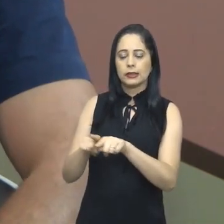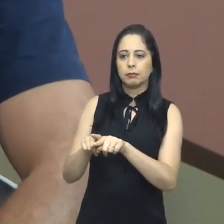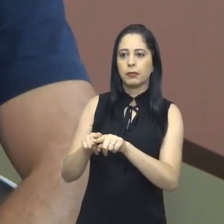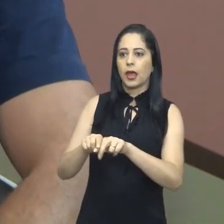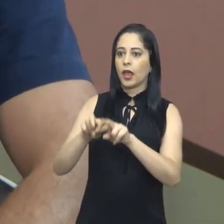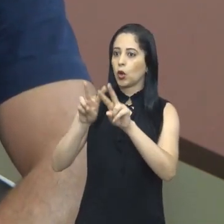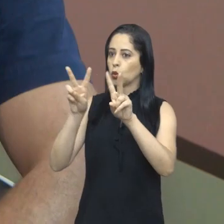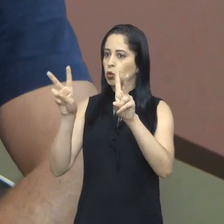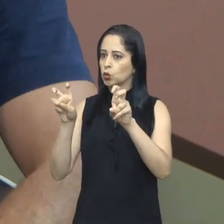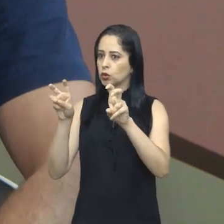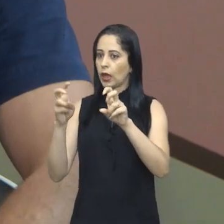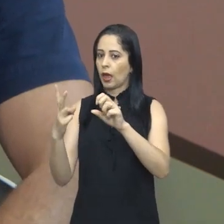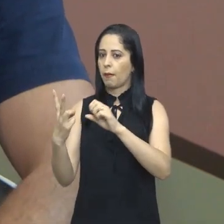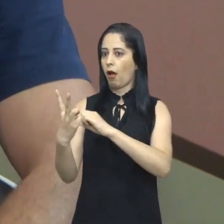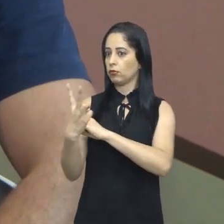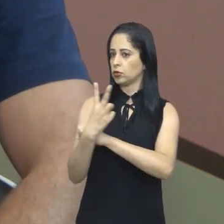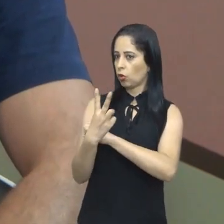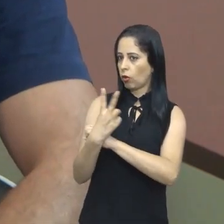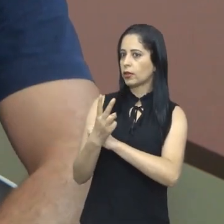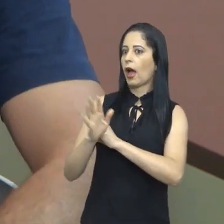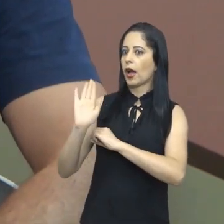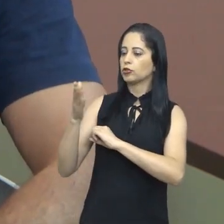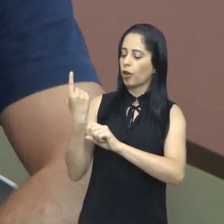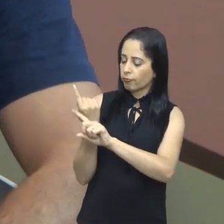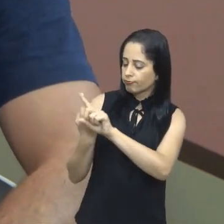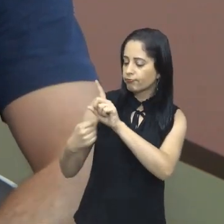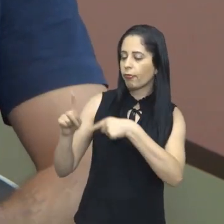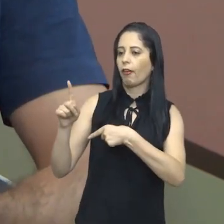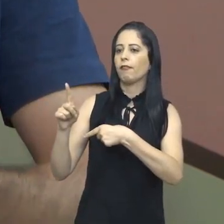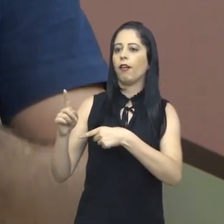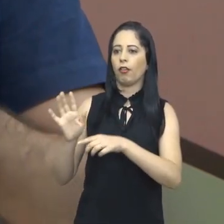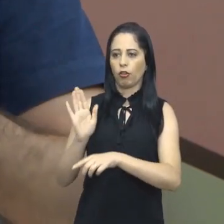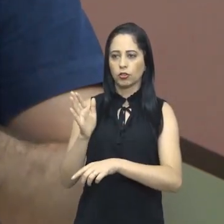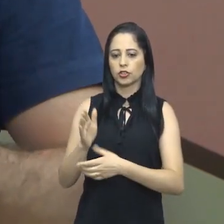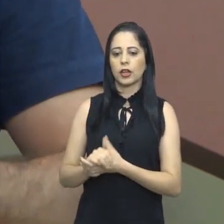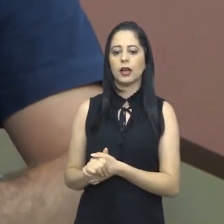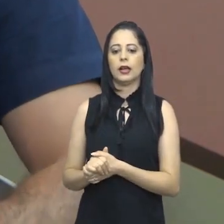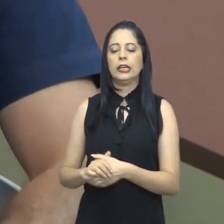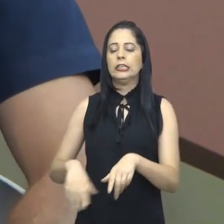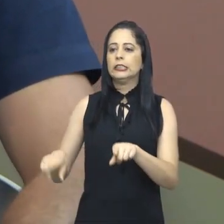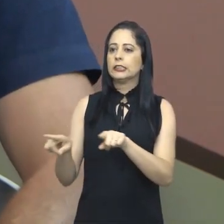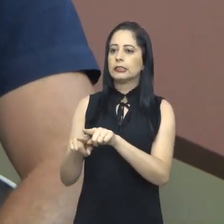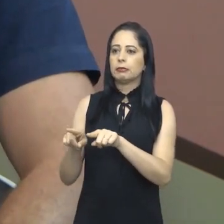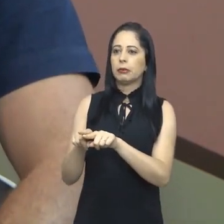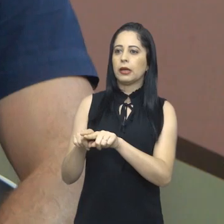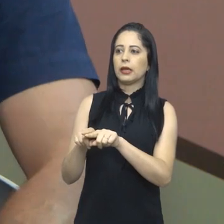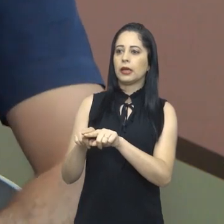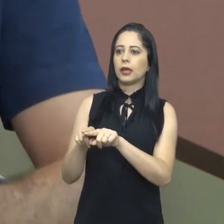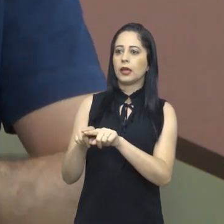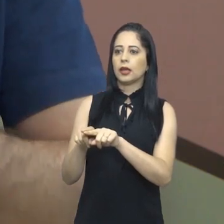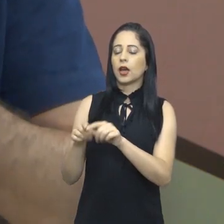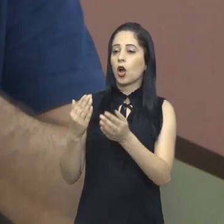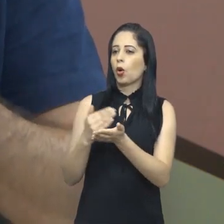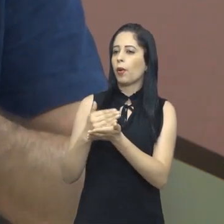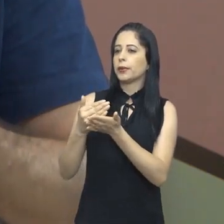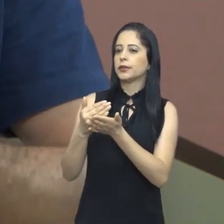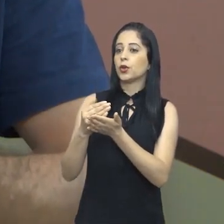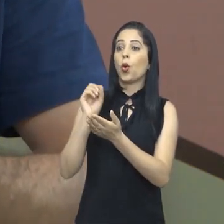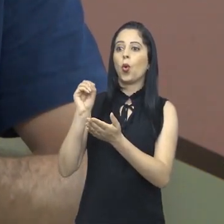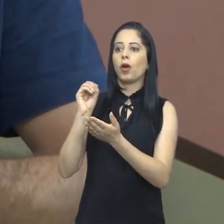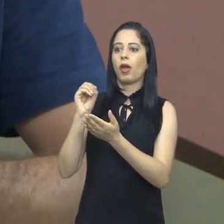acho que avançou bastante também. E acho que como um todo, não só no âmbito médico, mas com outras pessoas, a gente começou a inventar também